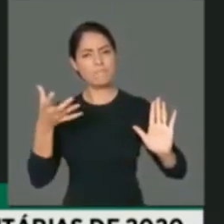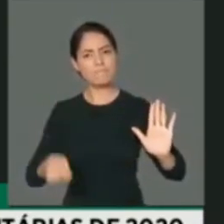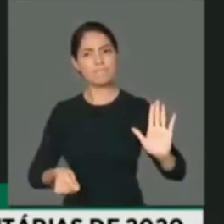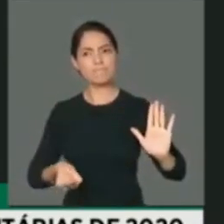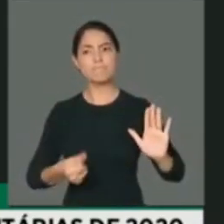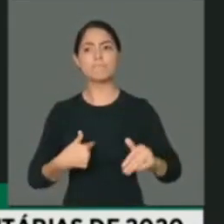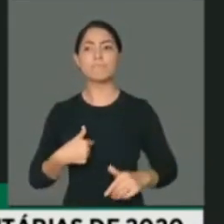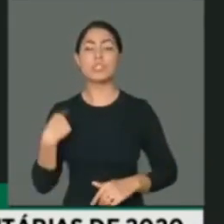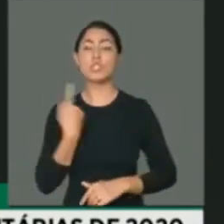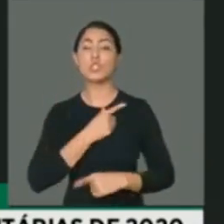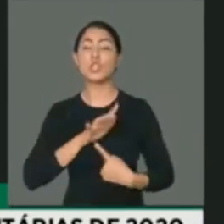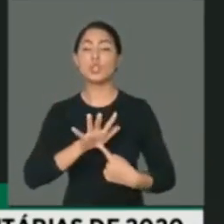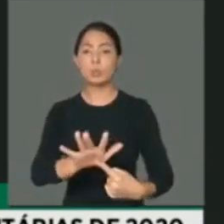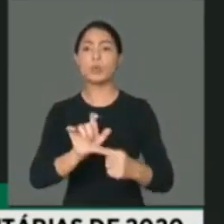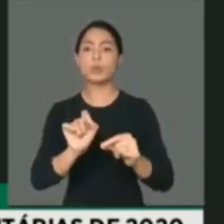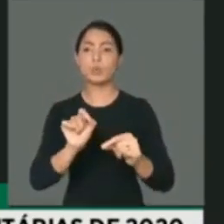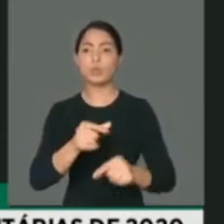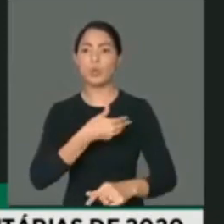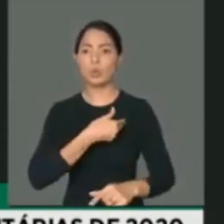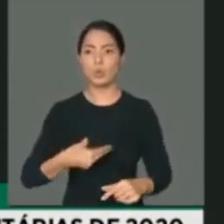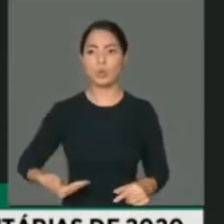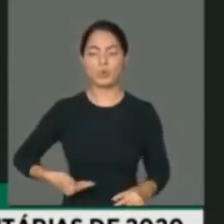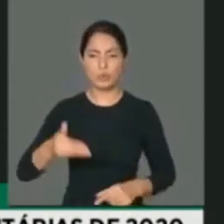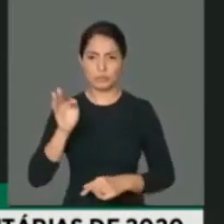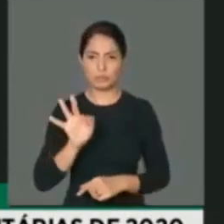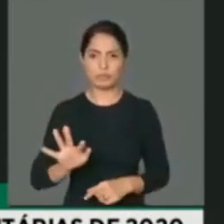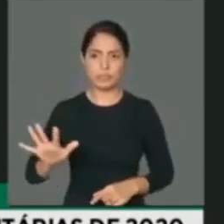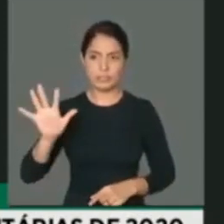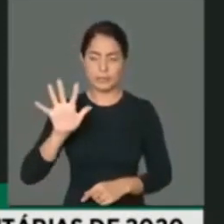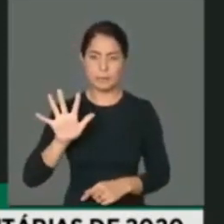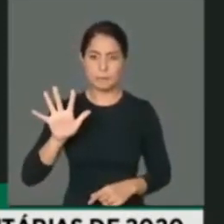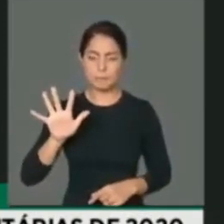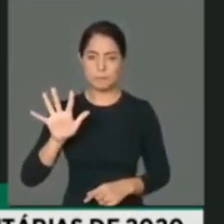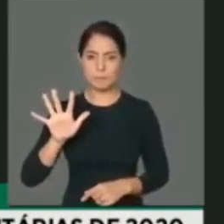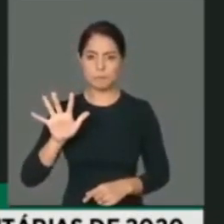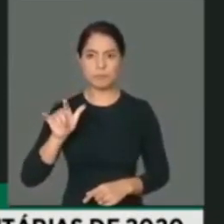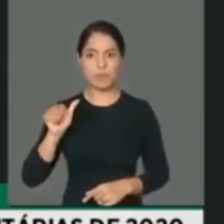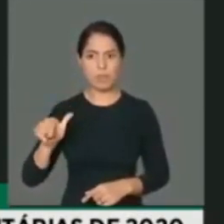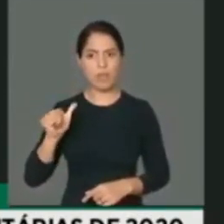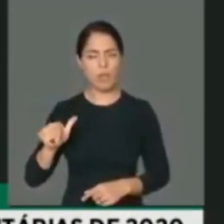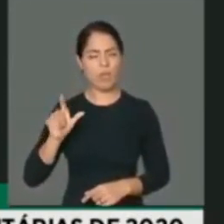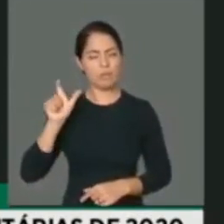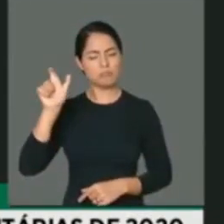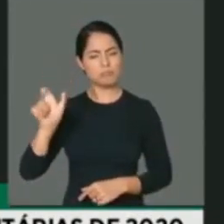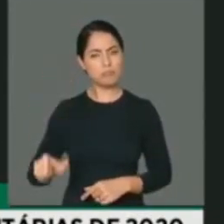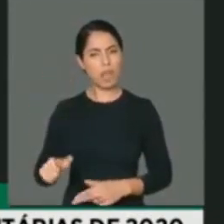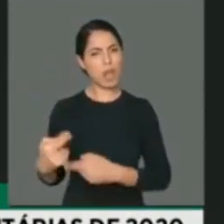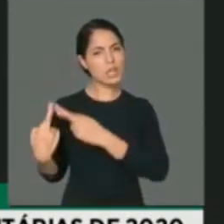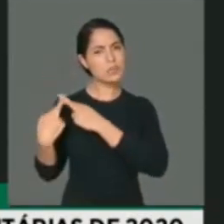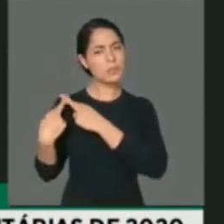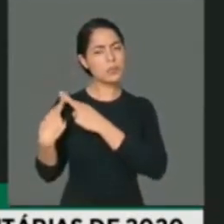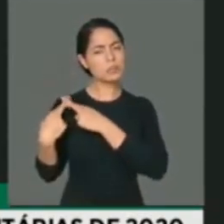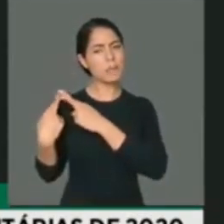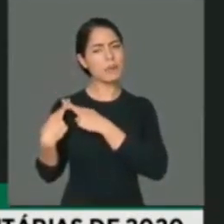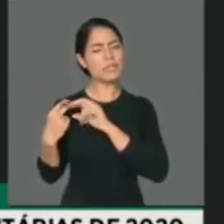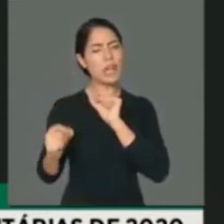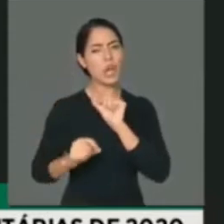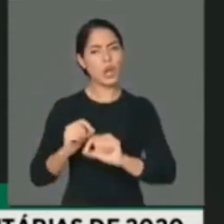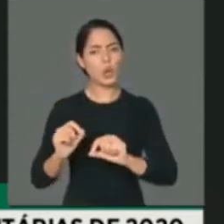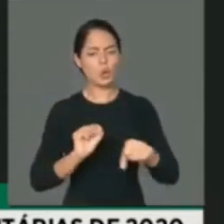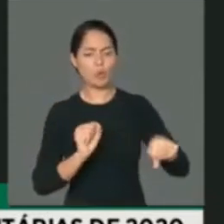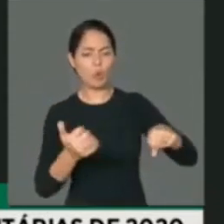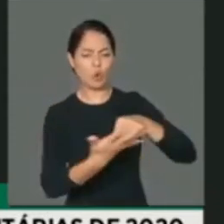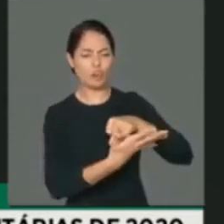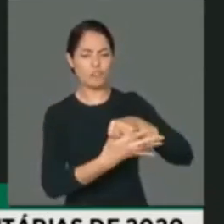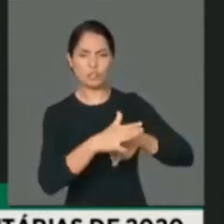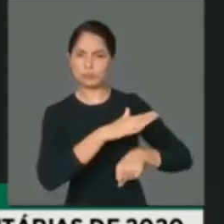demonstração de que o governo não tem fugido a sua obrigação de combate ao